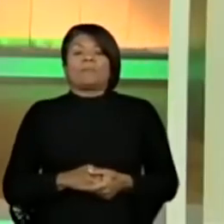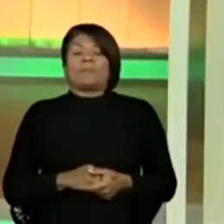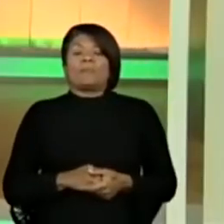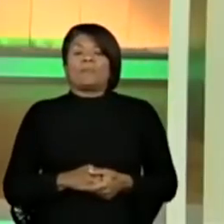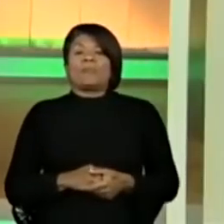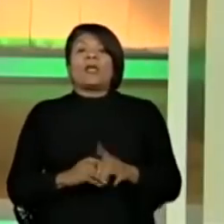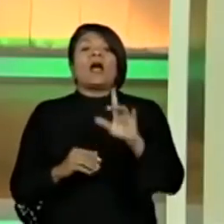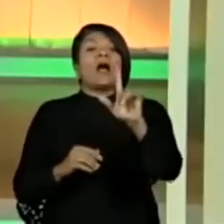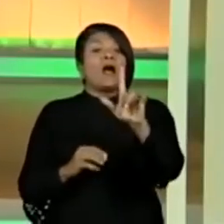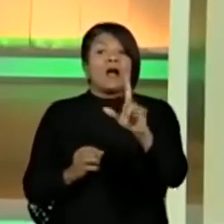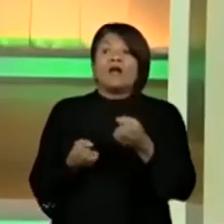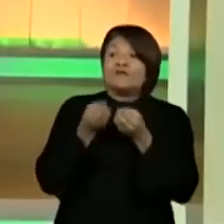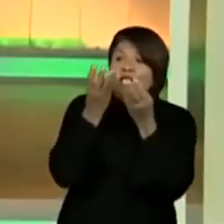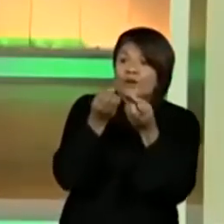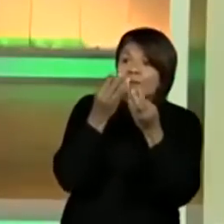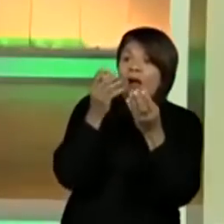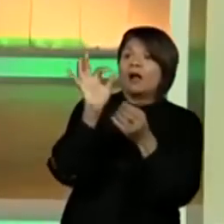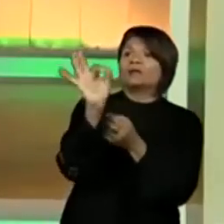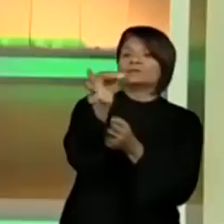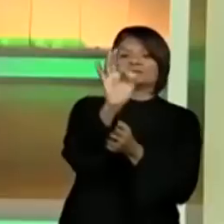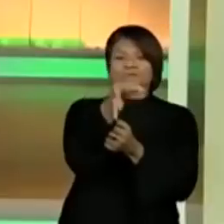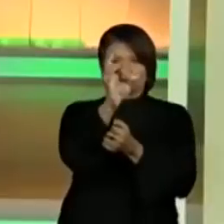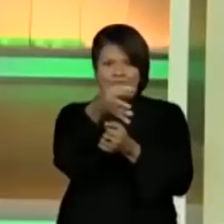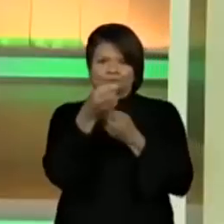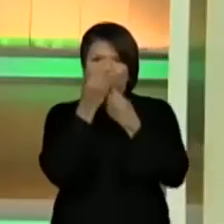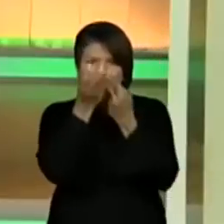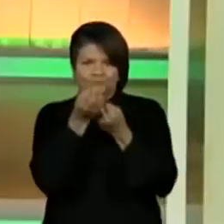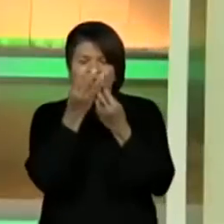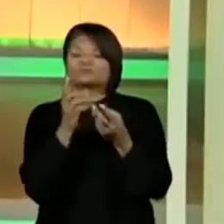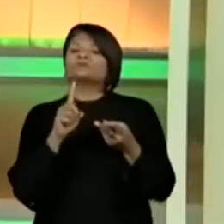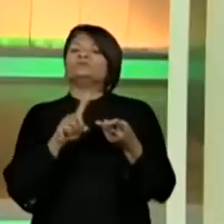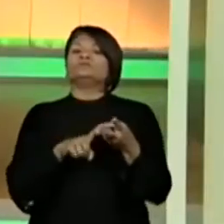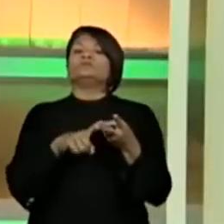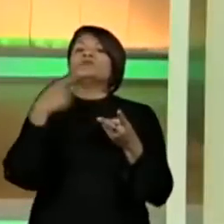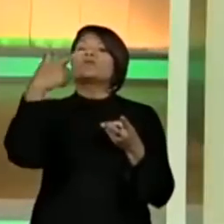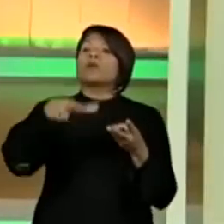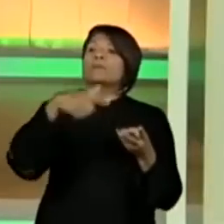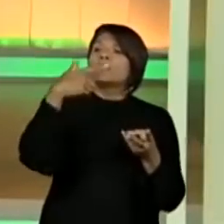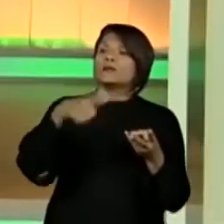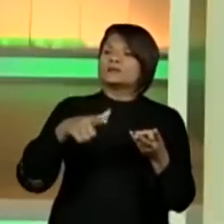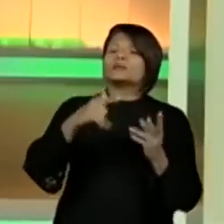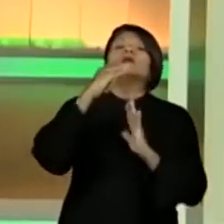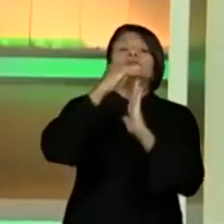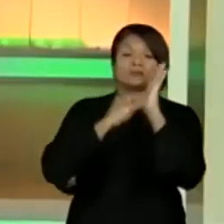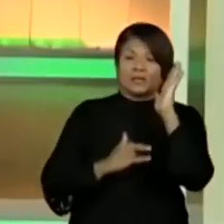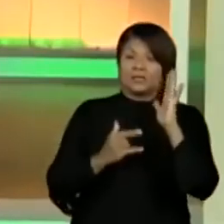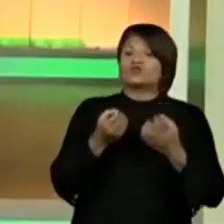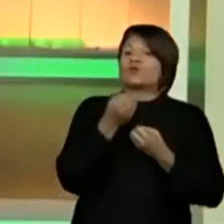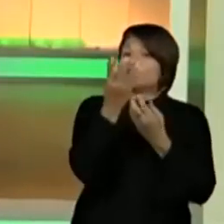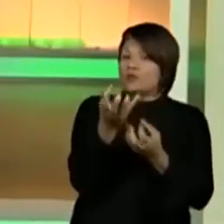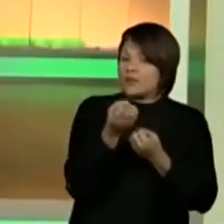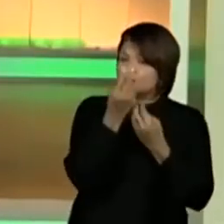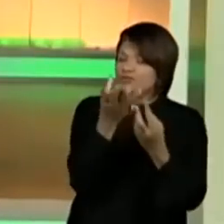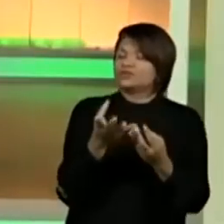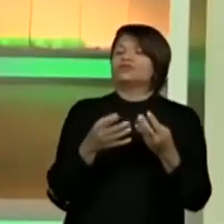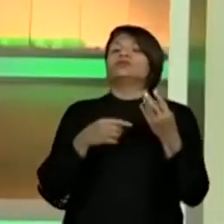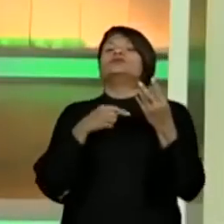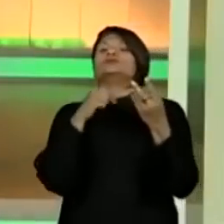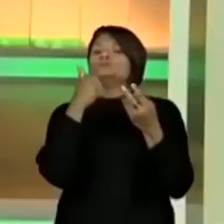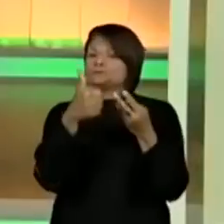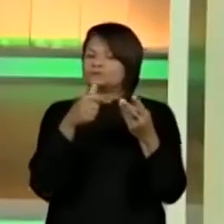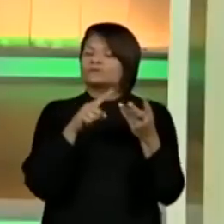informar. Para informar. O que mais? O que mais? É um texto informativo. Muito bem.